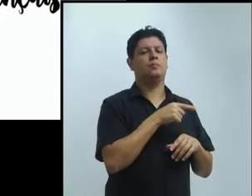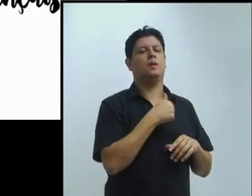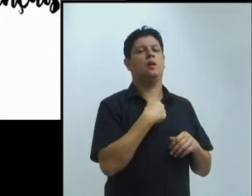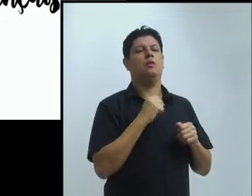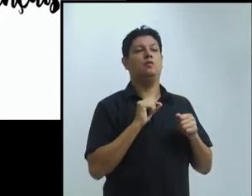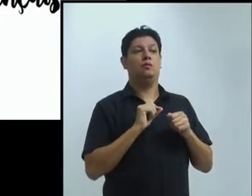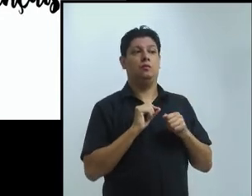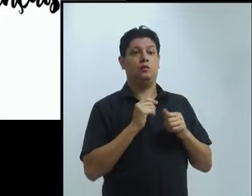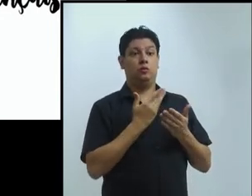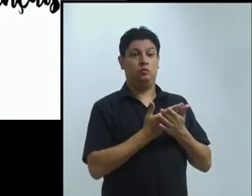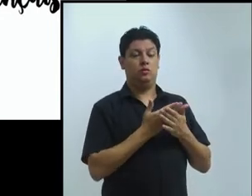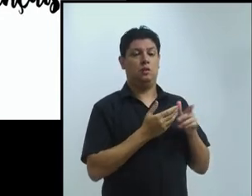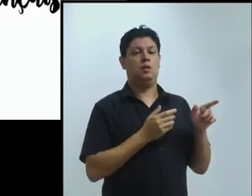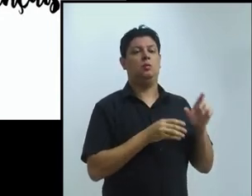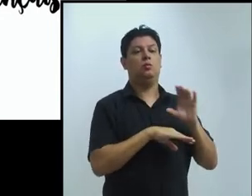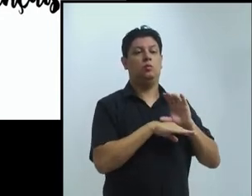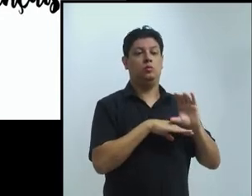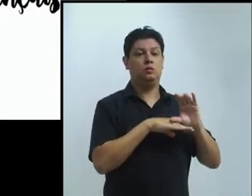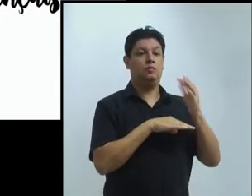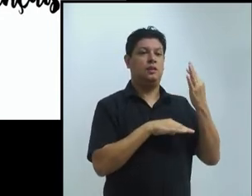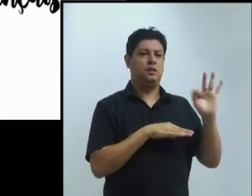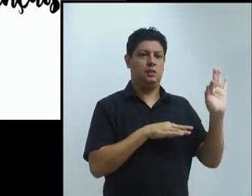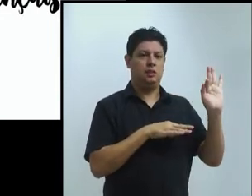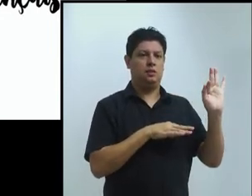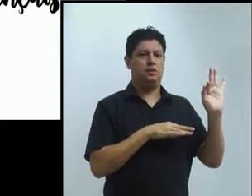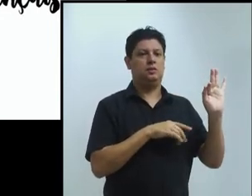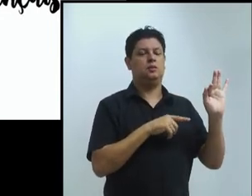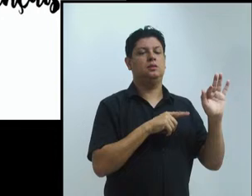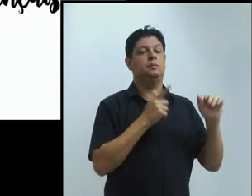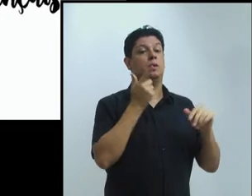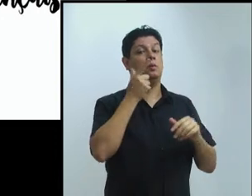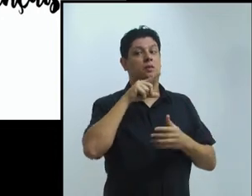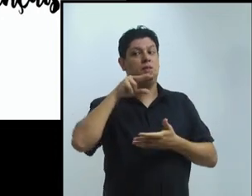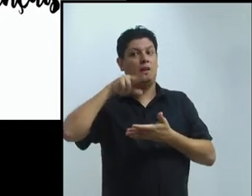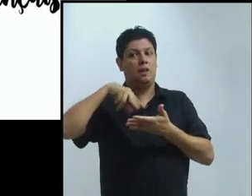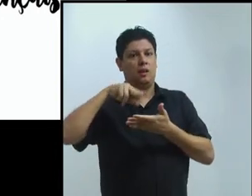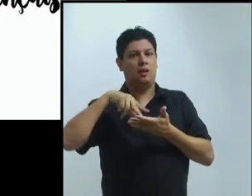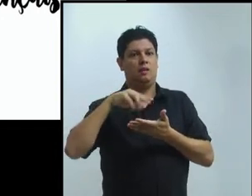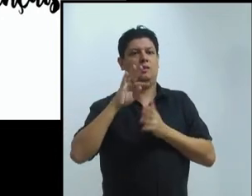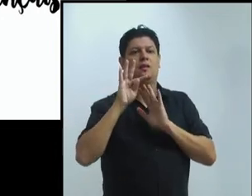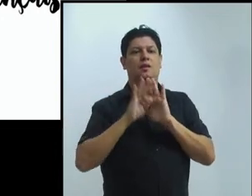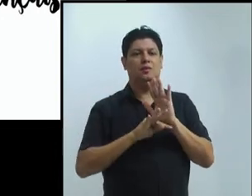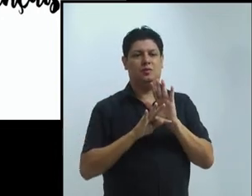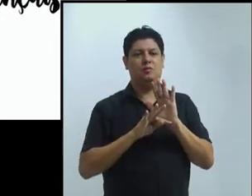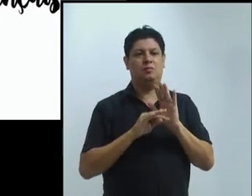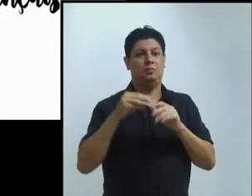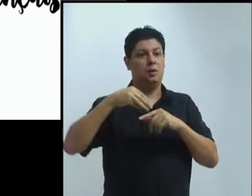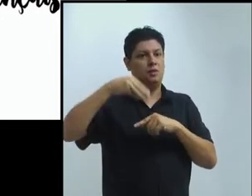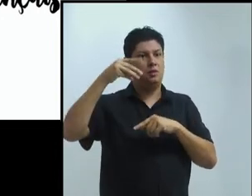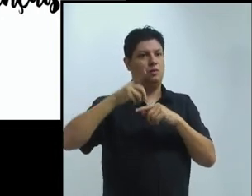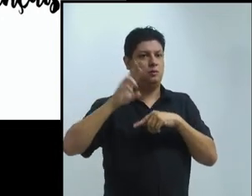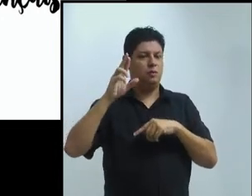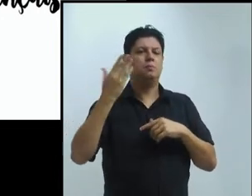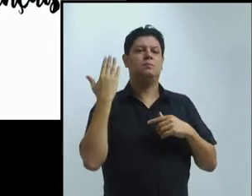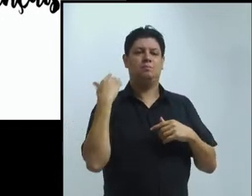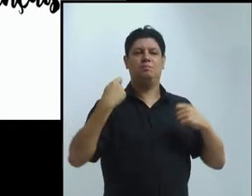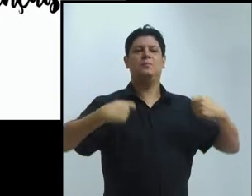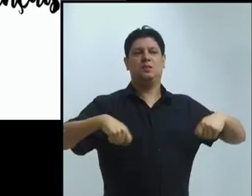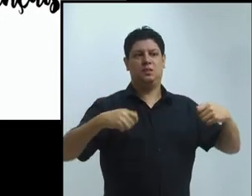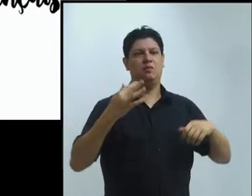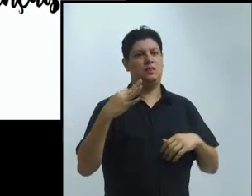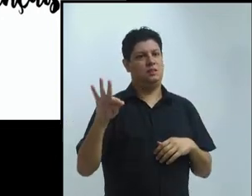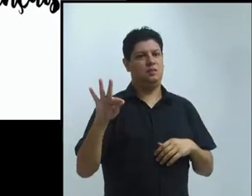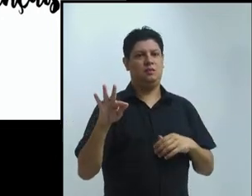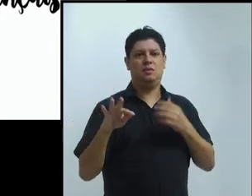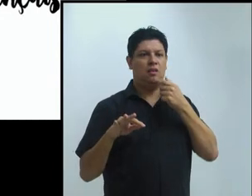impossível você cursar um mestrado sem poder, pelo menos, ler. Os materiais eram muito raros ainda. Eu entrei no